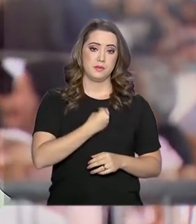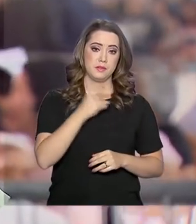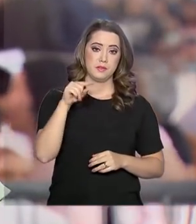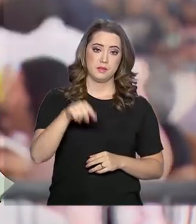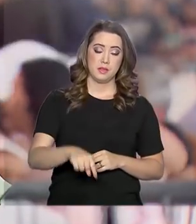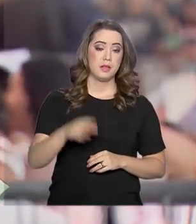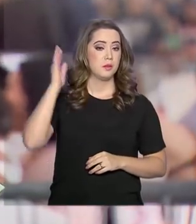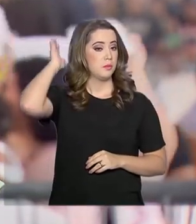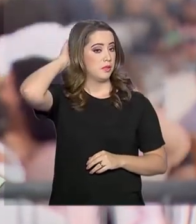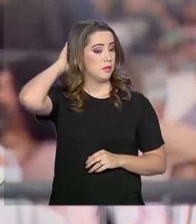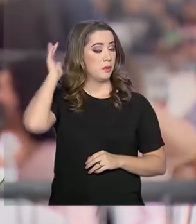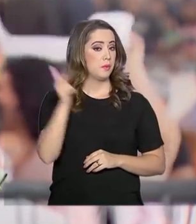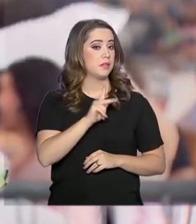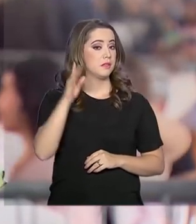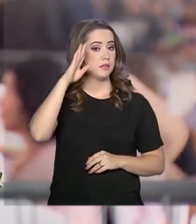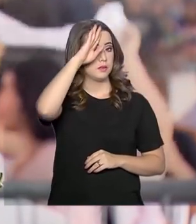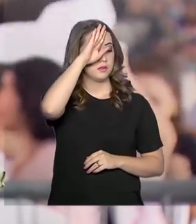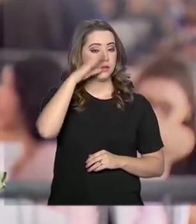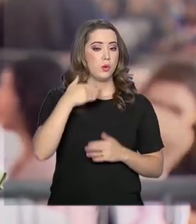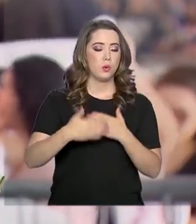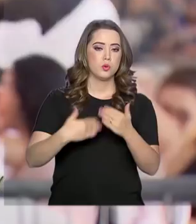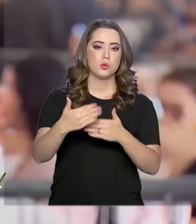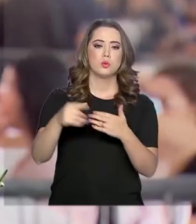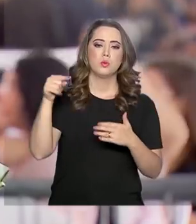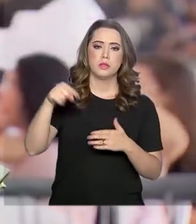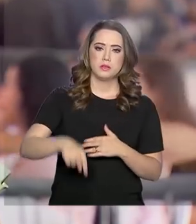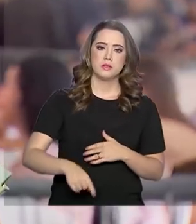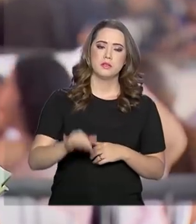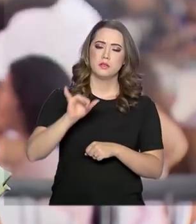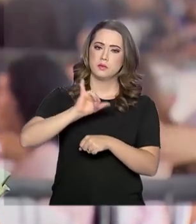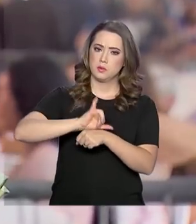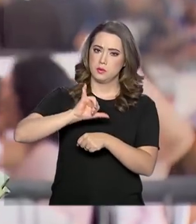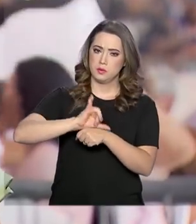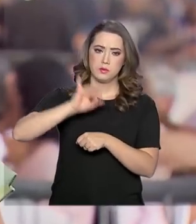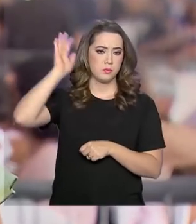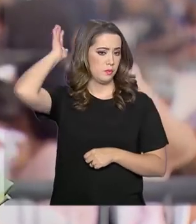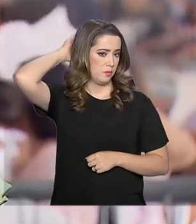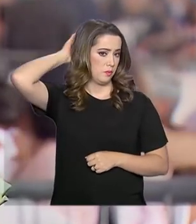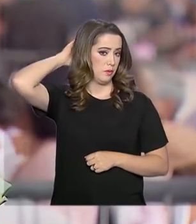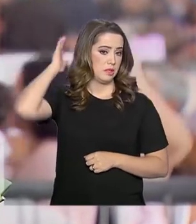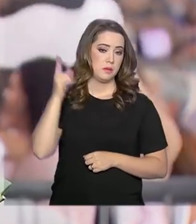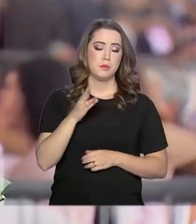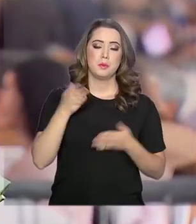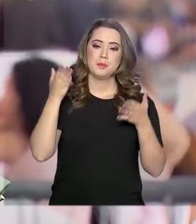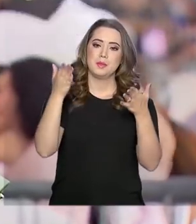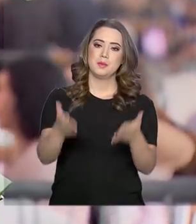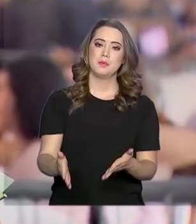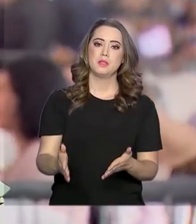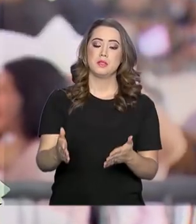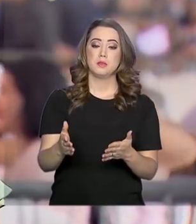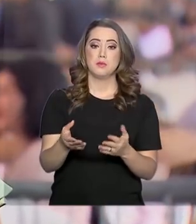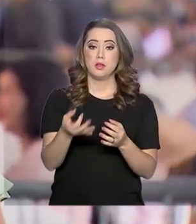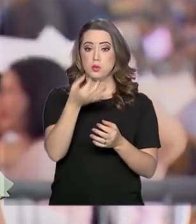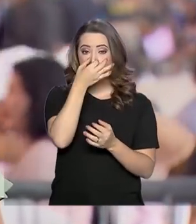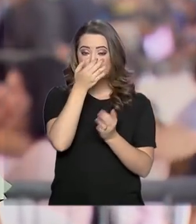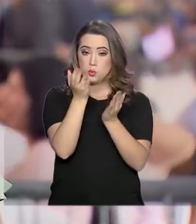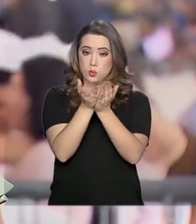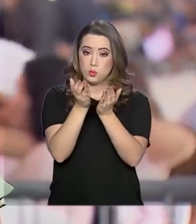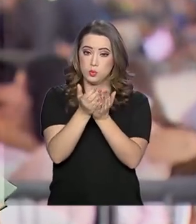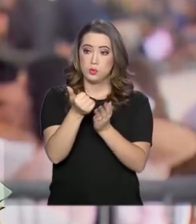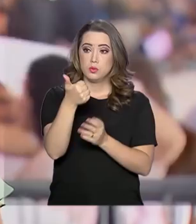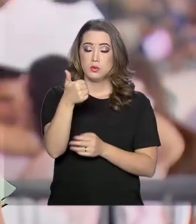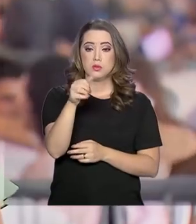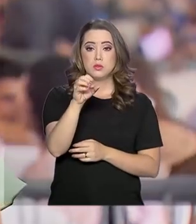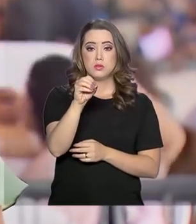aqui no Pará, o presidente Jair Bolsonaro continua aqui na capital do Pará para poder participar de um culto em comemoração aos